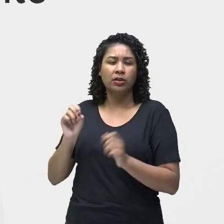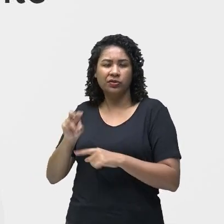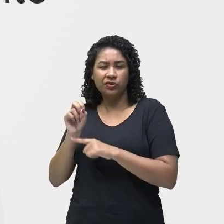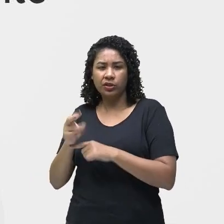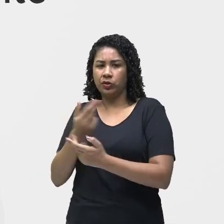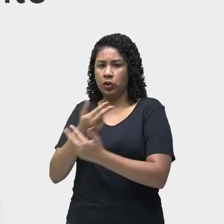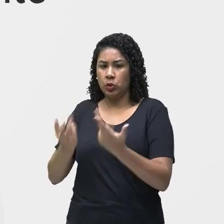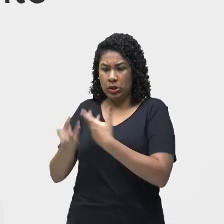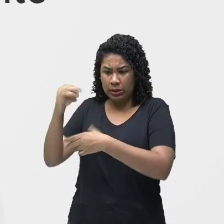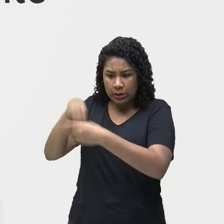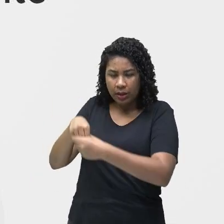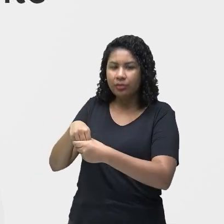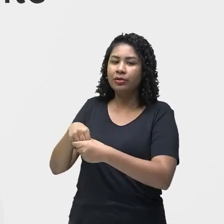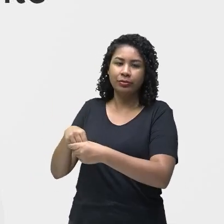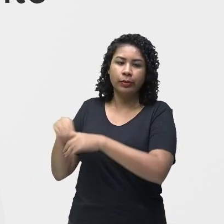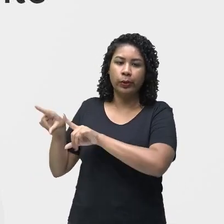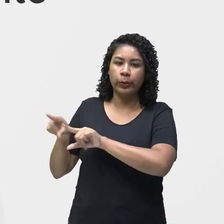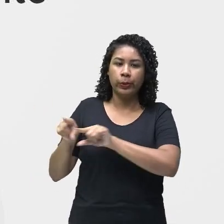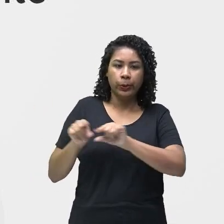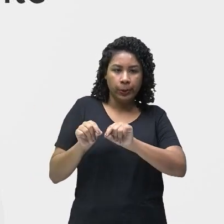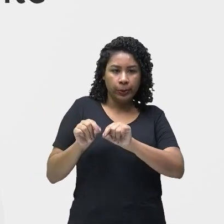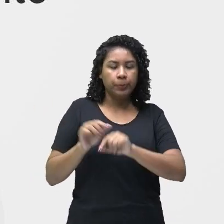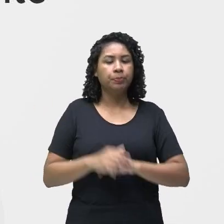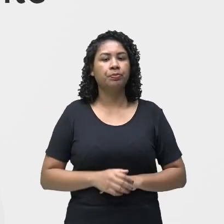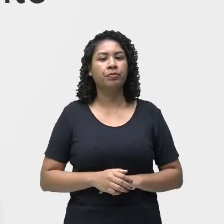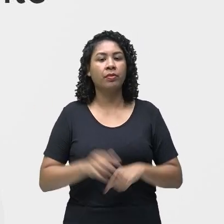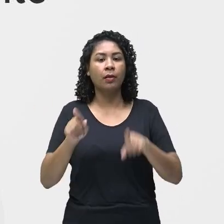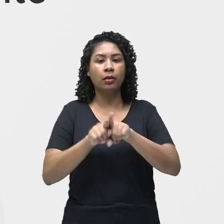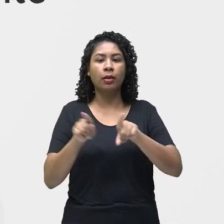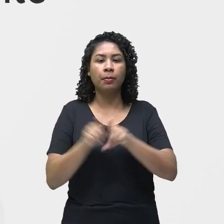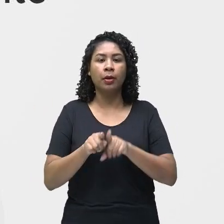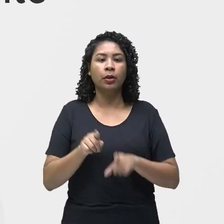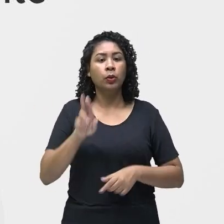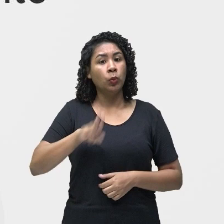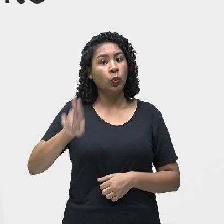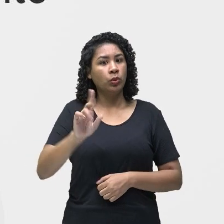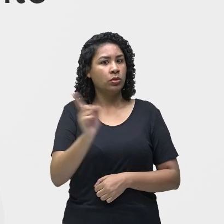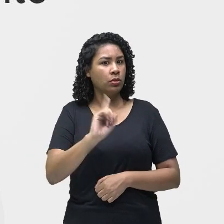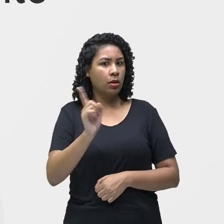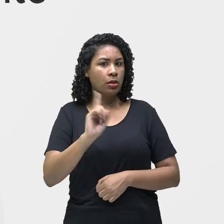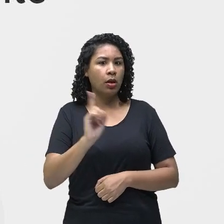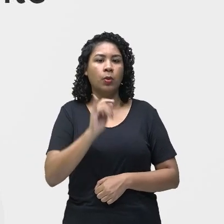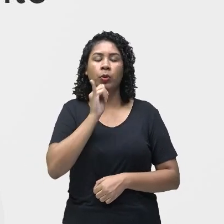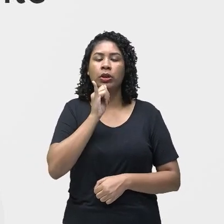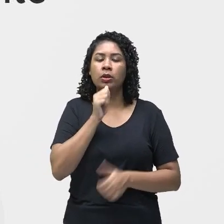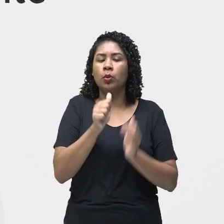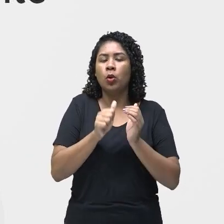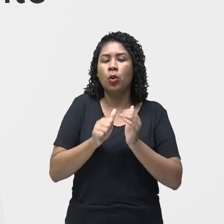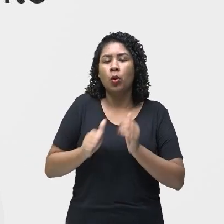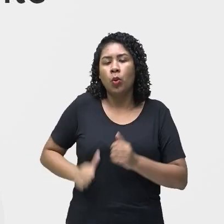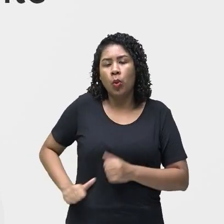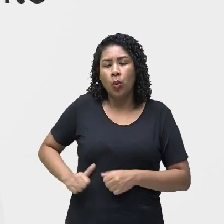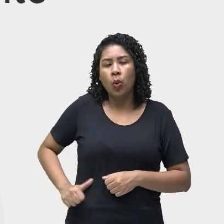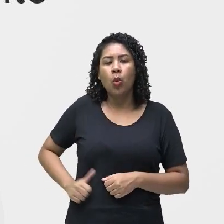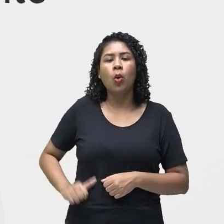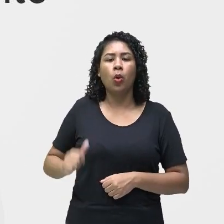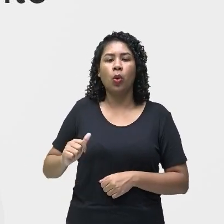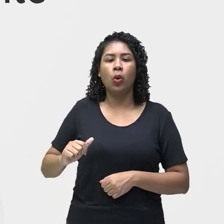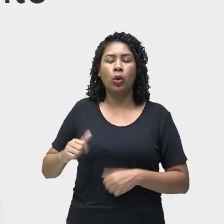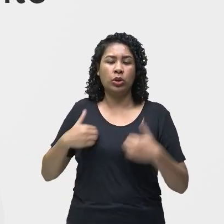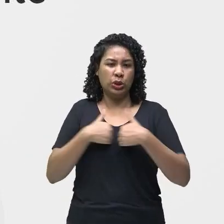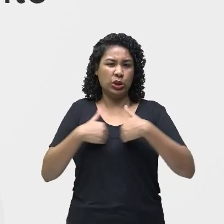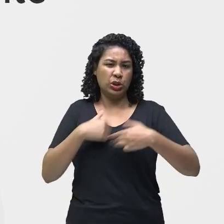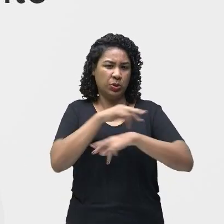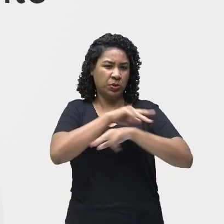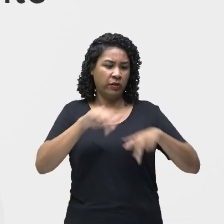Não utilizar excremento de animais como fertilizantes nas lavouras. Evite alimentos vendidos por